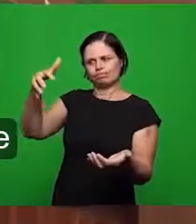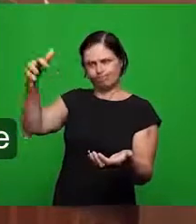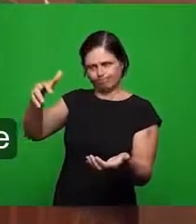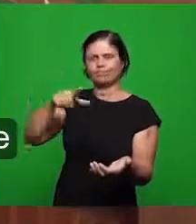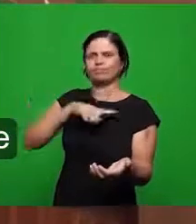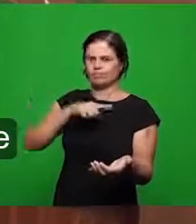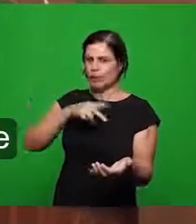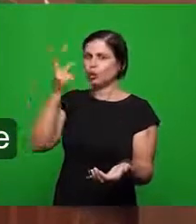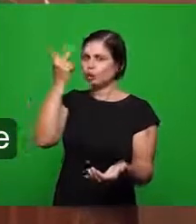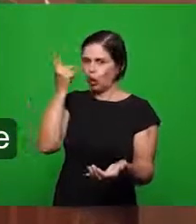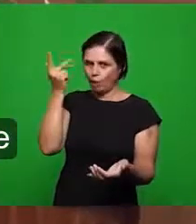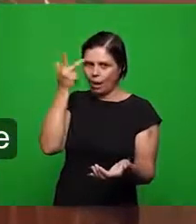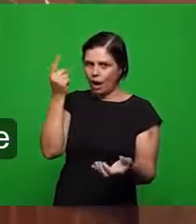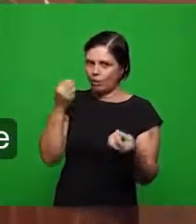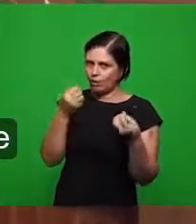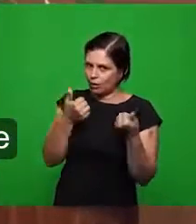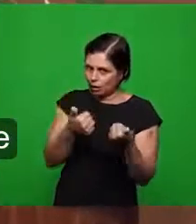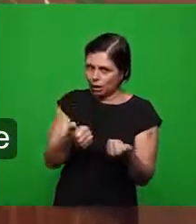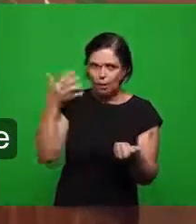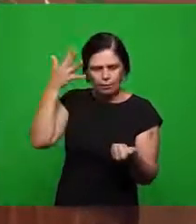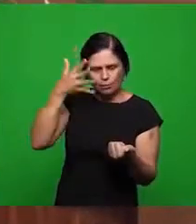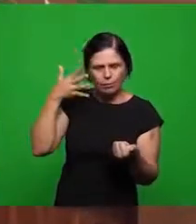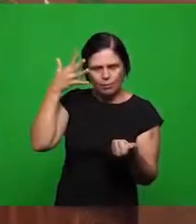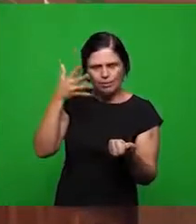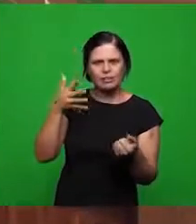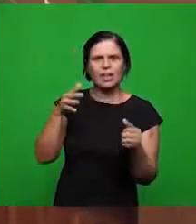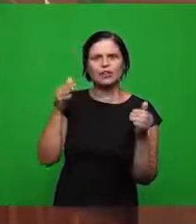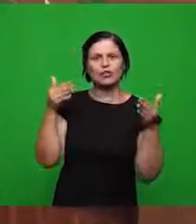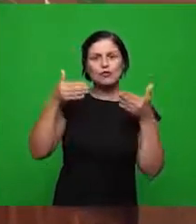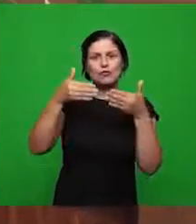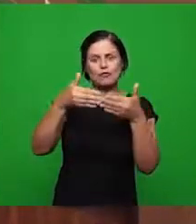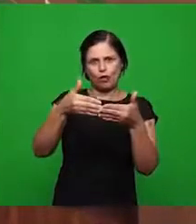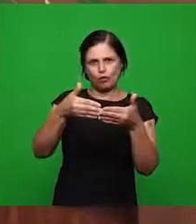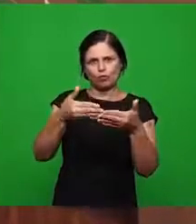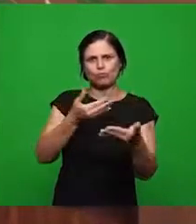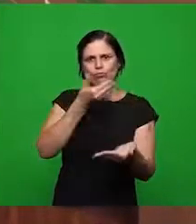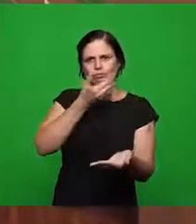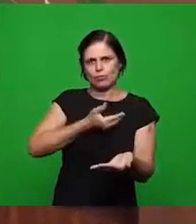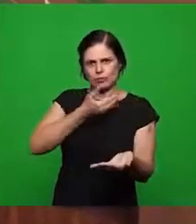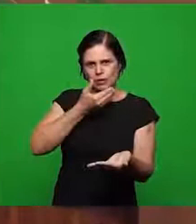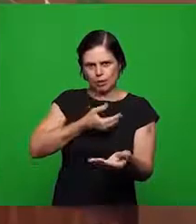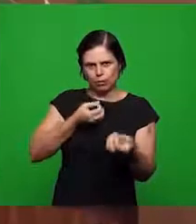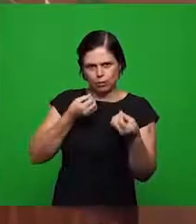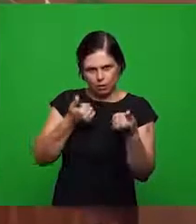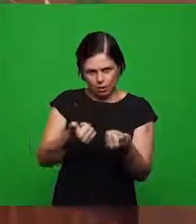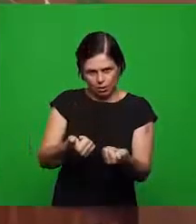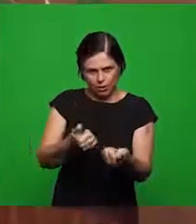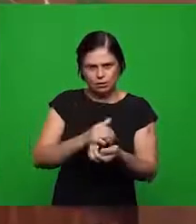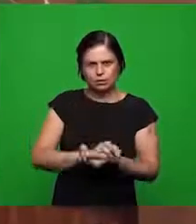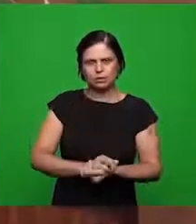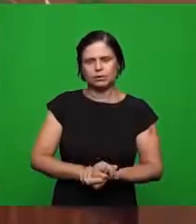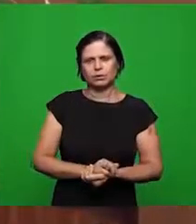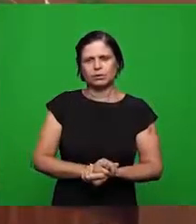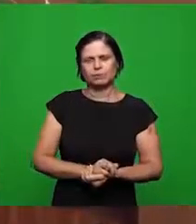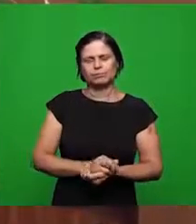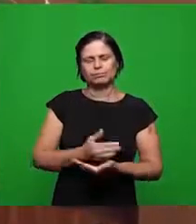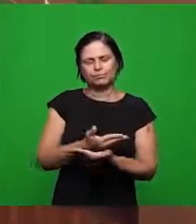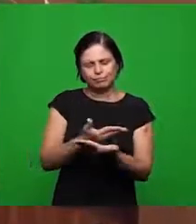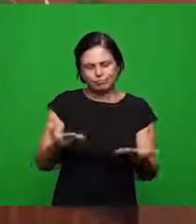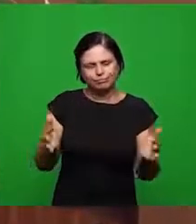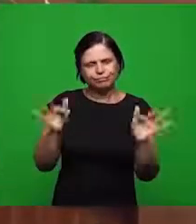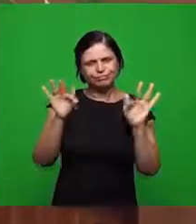funcionar com uma mensagem específica para todas as igrejas assim meus irmãos encerramos